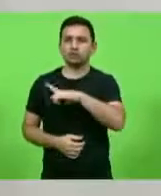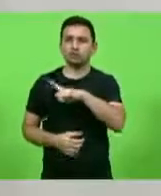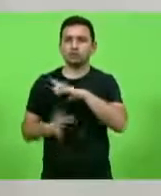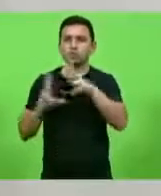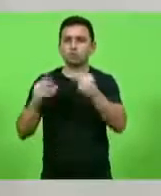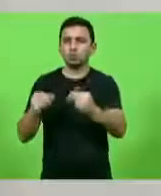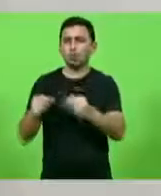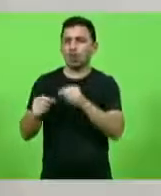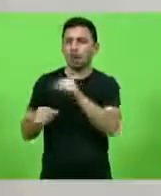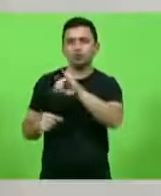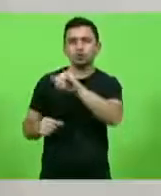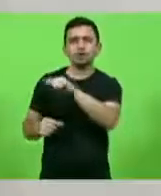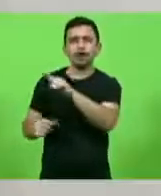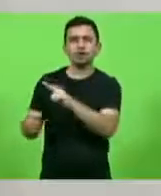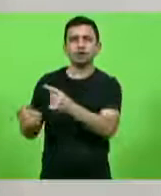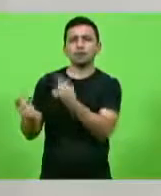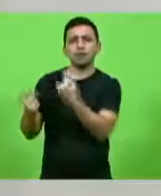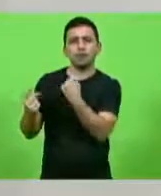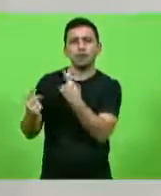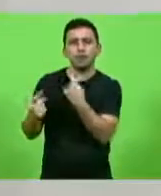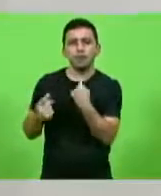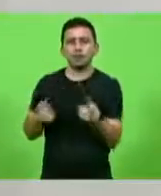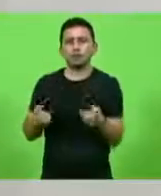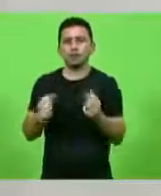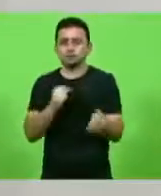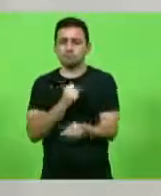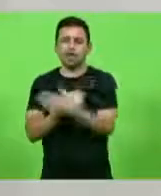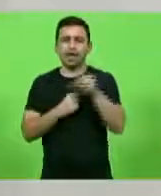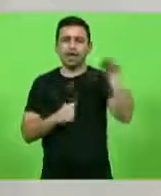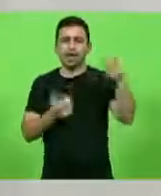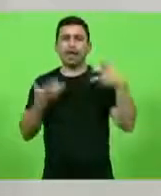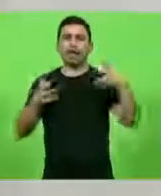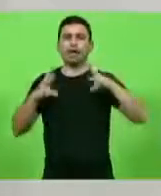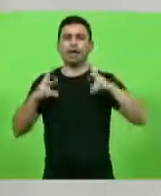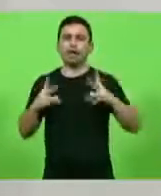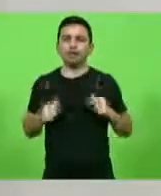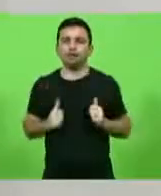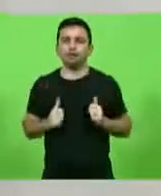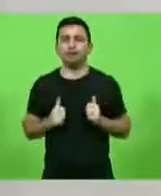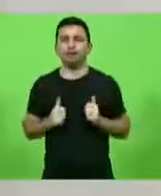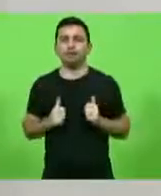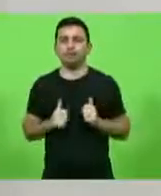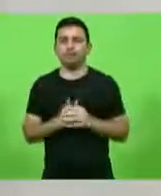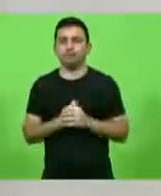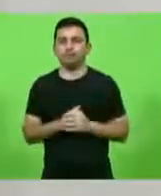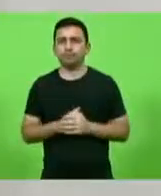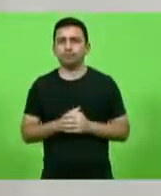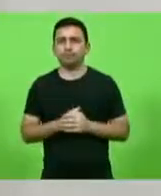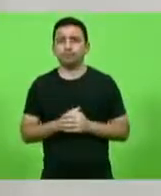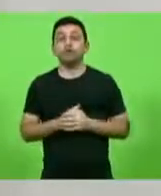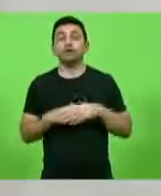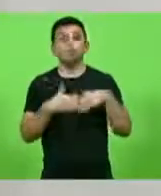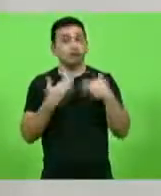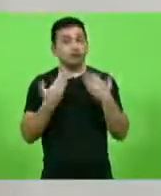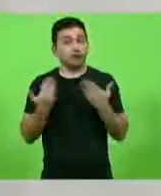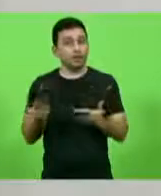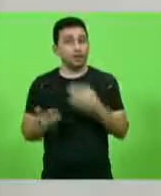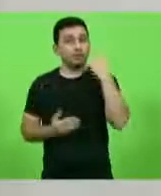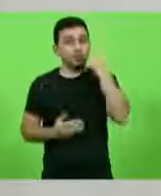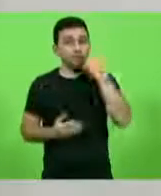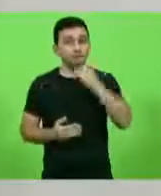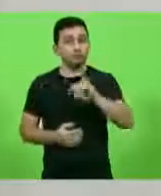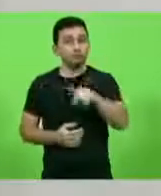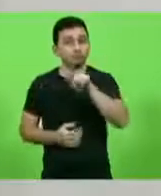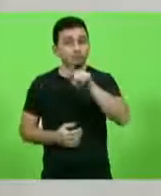mandado por ele, e que corrupção não tinha vez, e que ela ia fazer um governo limpo, e que isso, levando em conta, que o deputado Júlio Garcia ainda era apenas